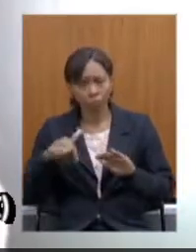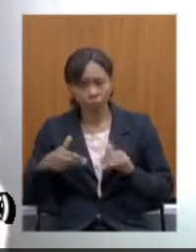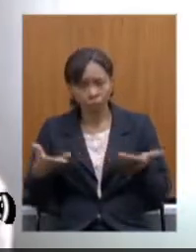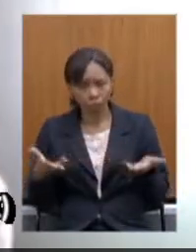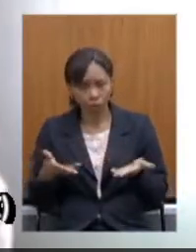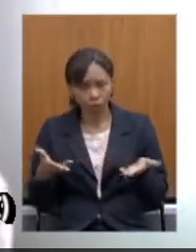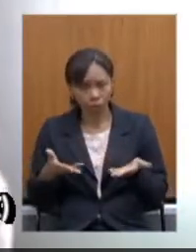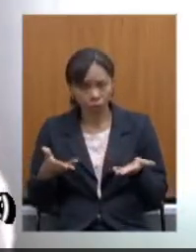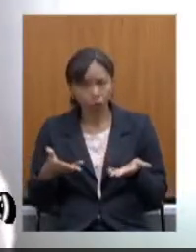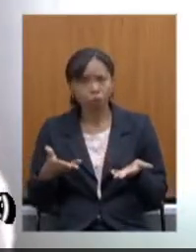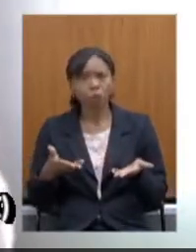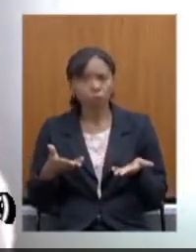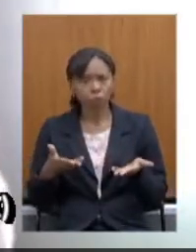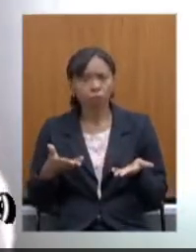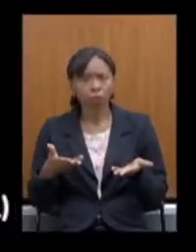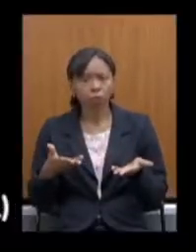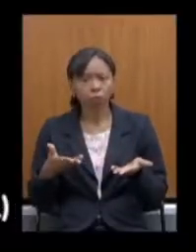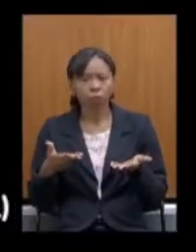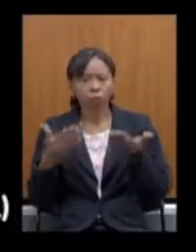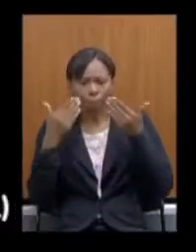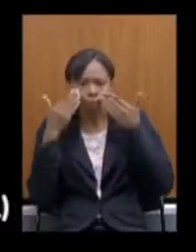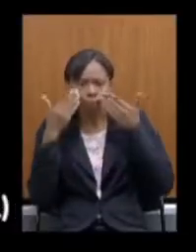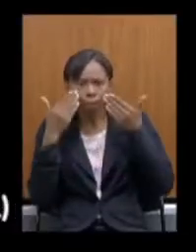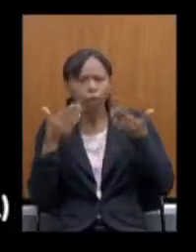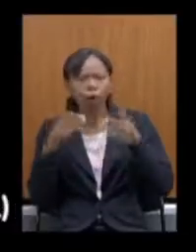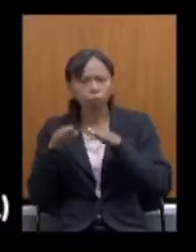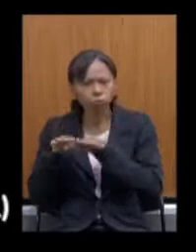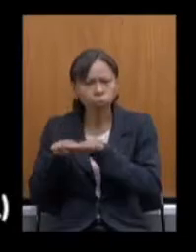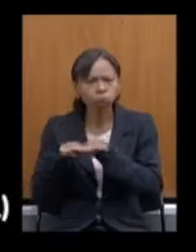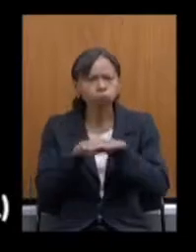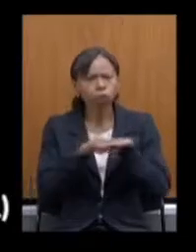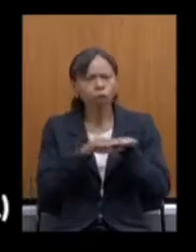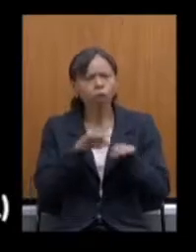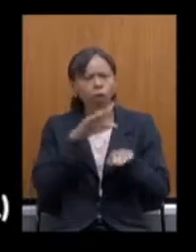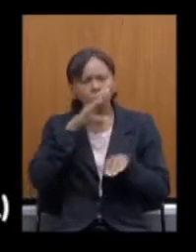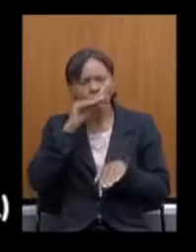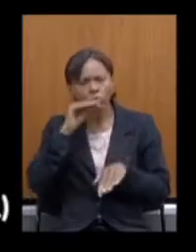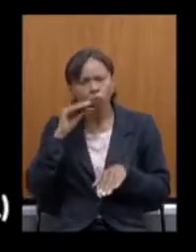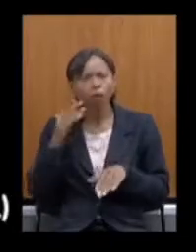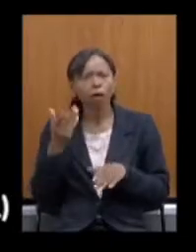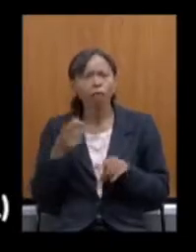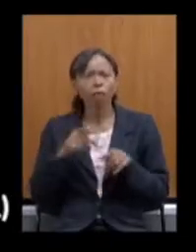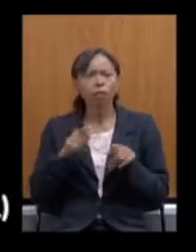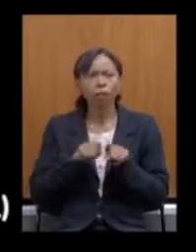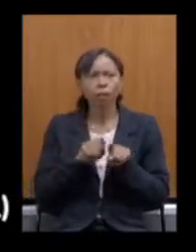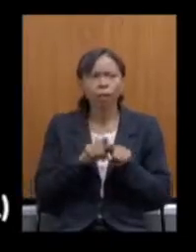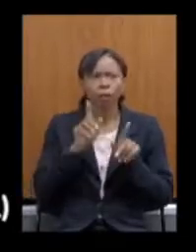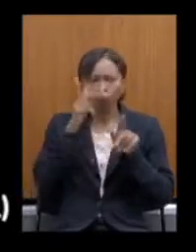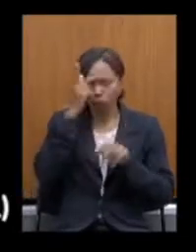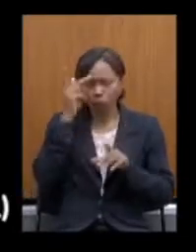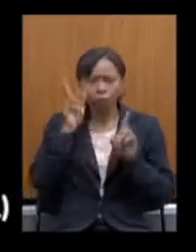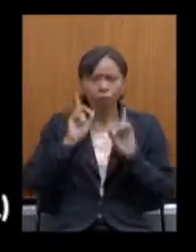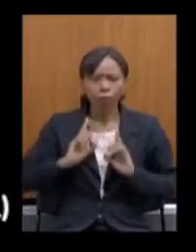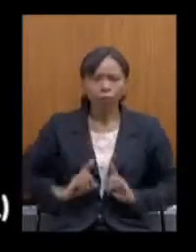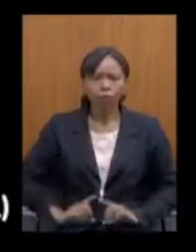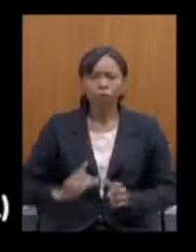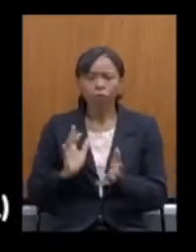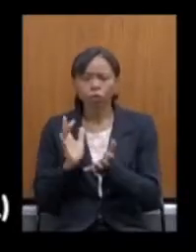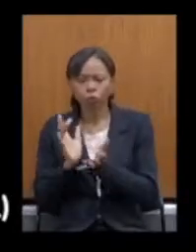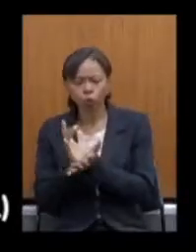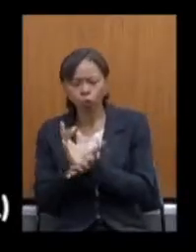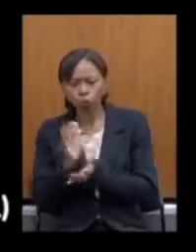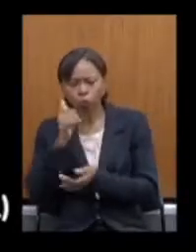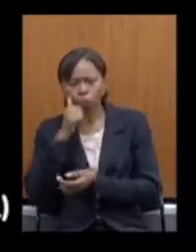garantir transparência equidade para os servidores públicos eficiente para as mulheres que alcançaram direitos e que